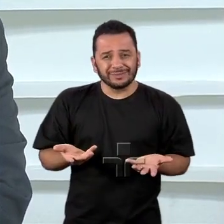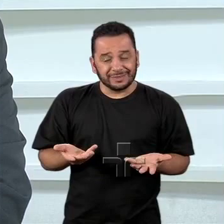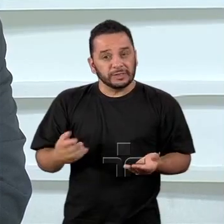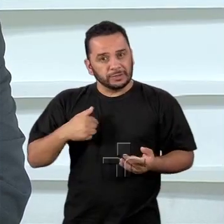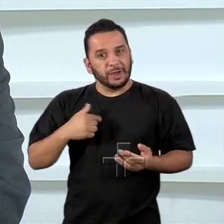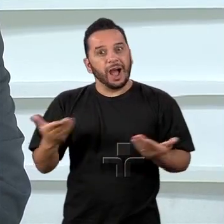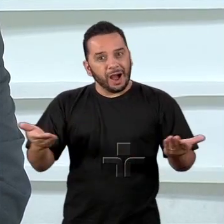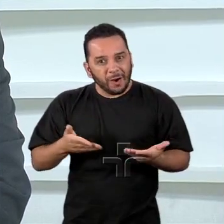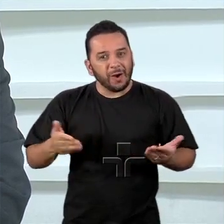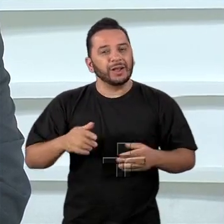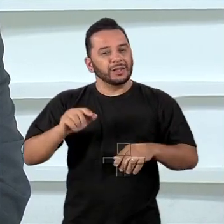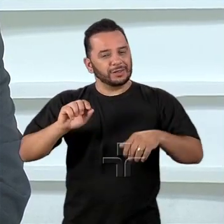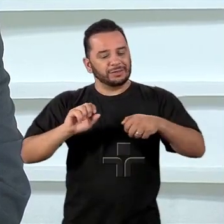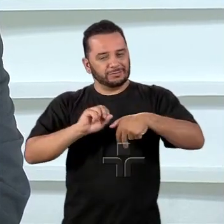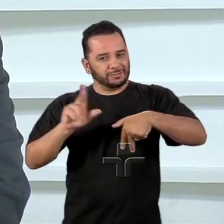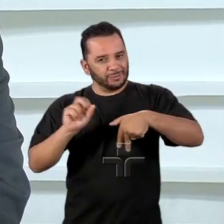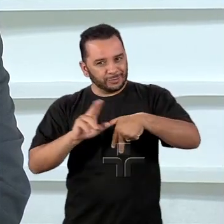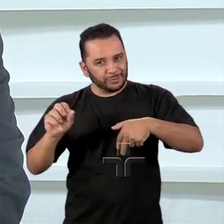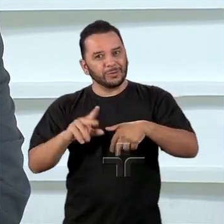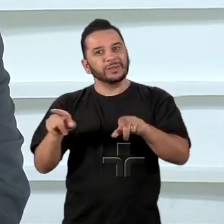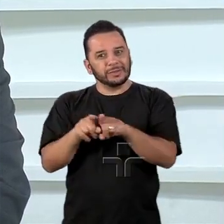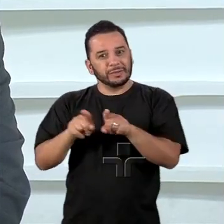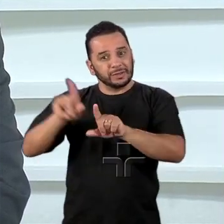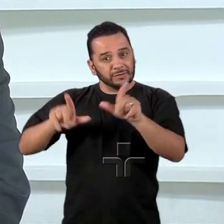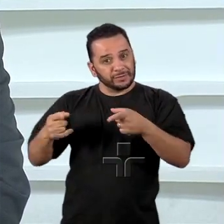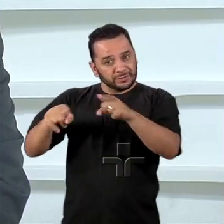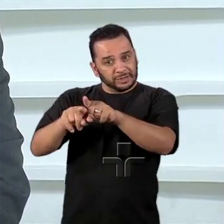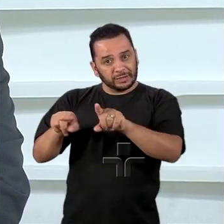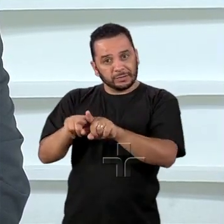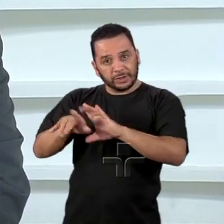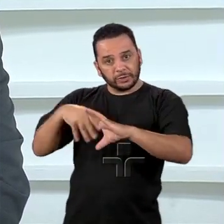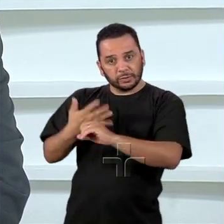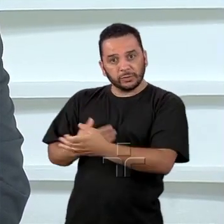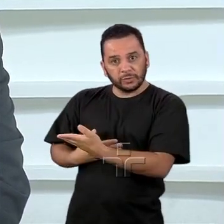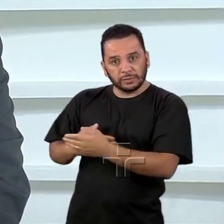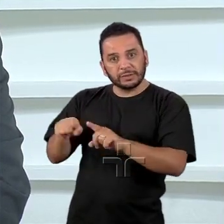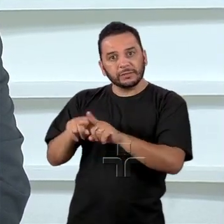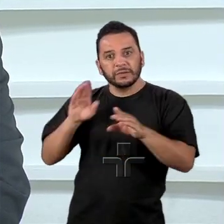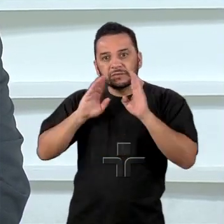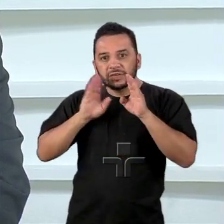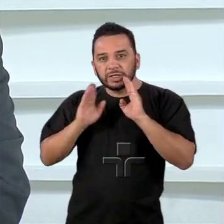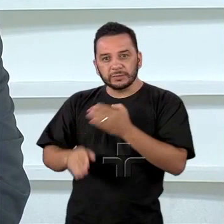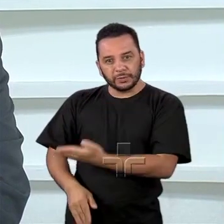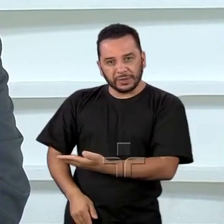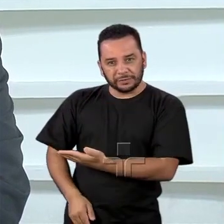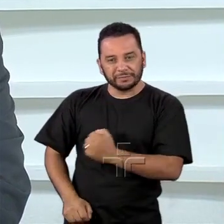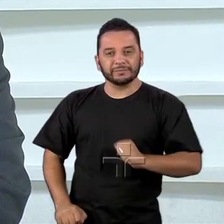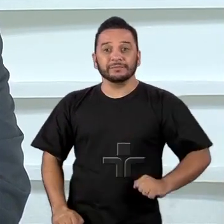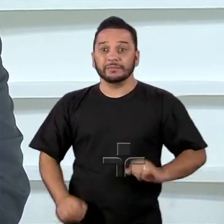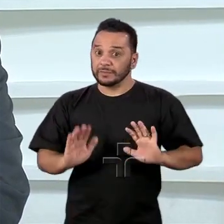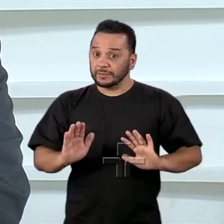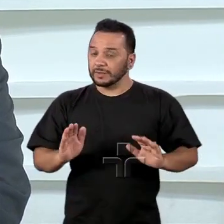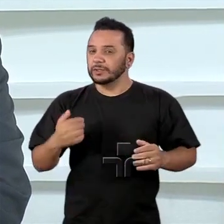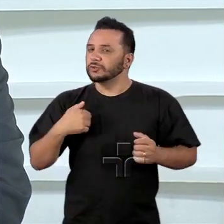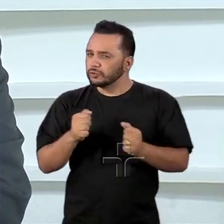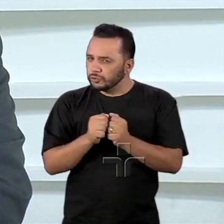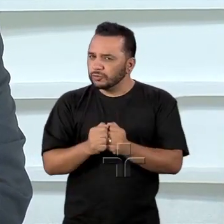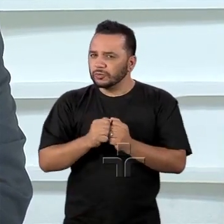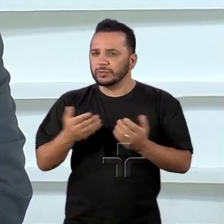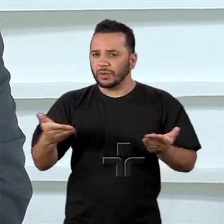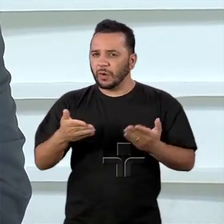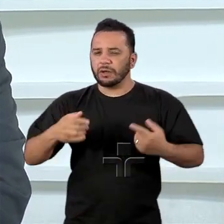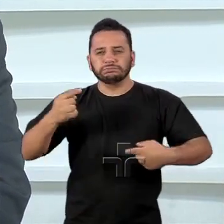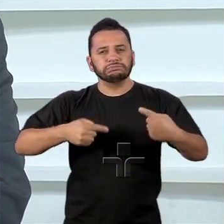Cultura, pelas emissoras afiliadas, pelo nosso canal no YouTube e pela nossa página no Facebook. Para participar desse